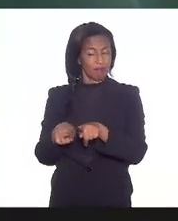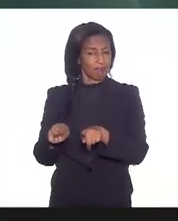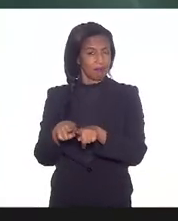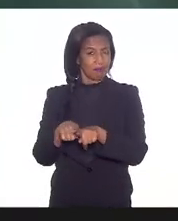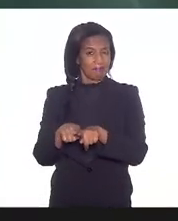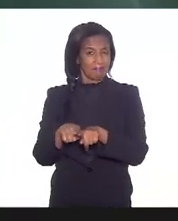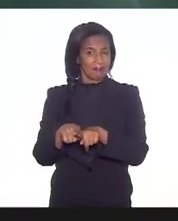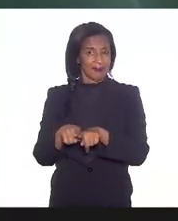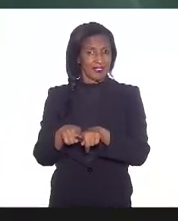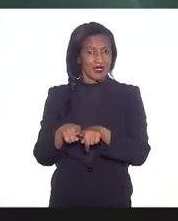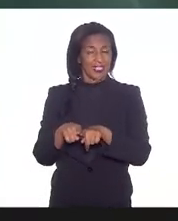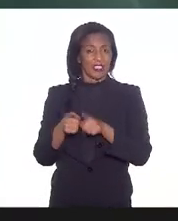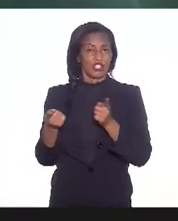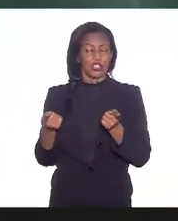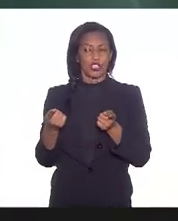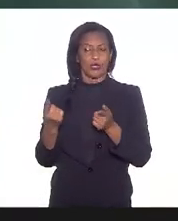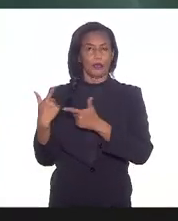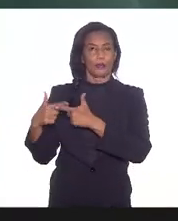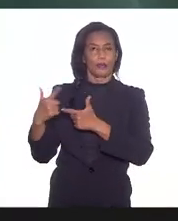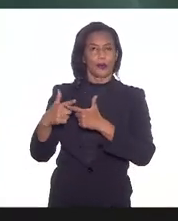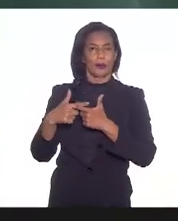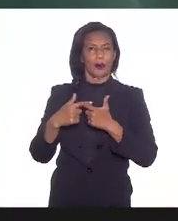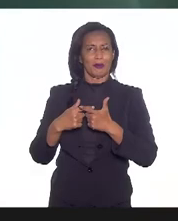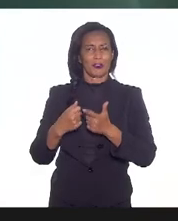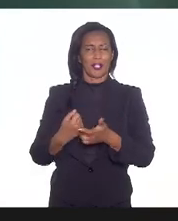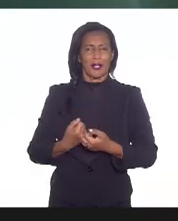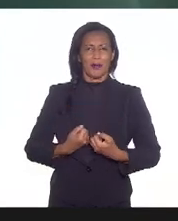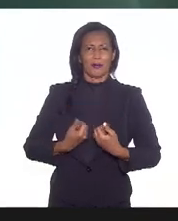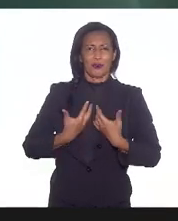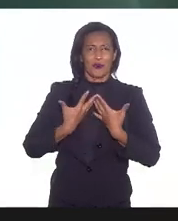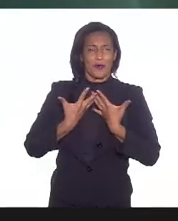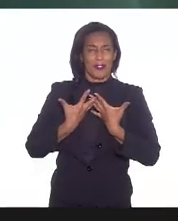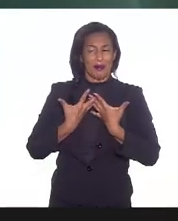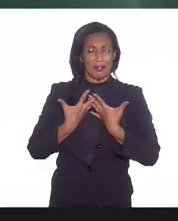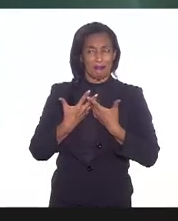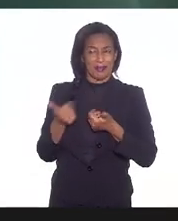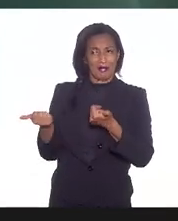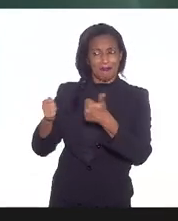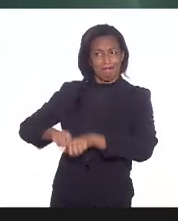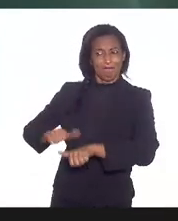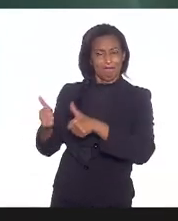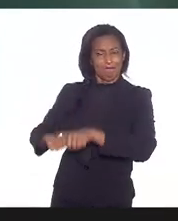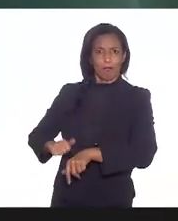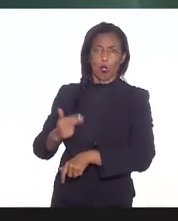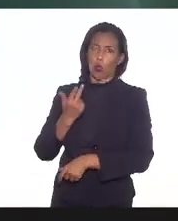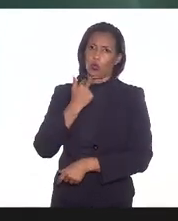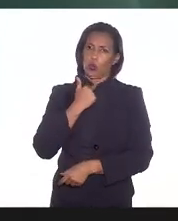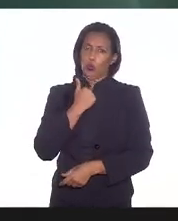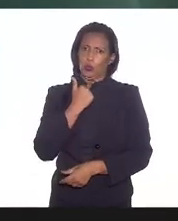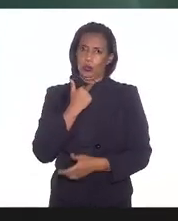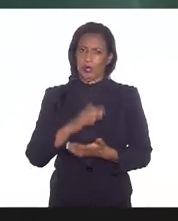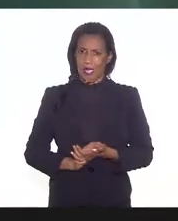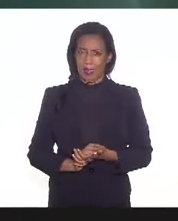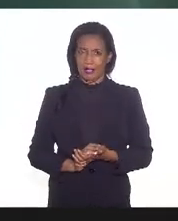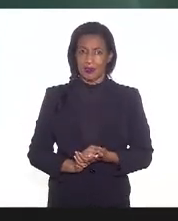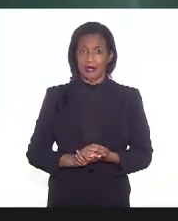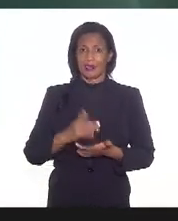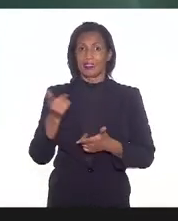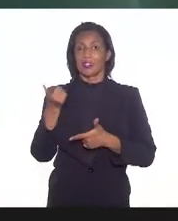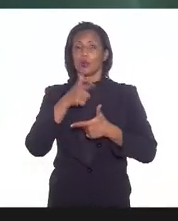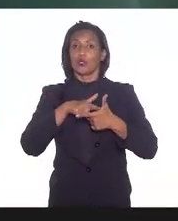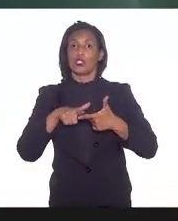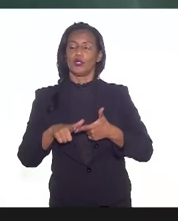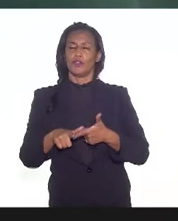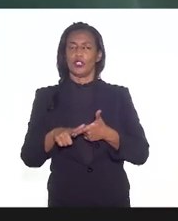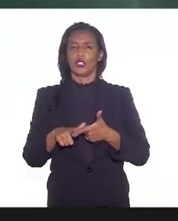estresse emocional que são inavaliáveis nesse momento que são divididos com quem teve a doença e quem não